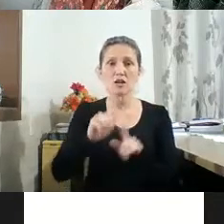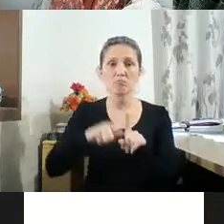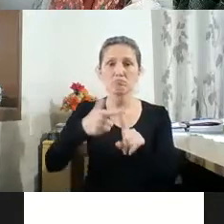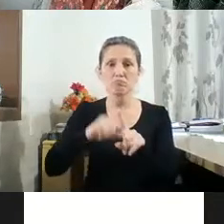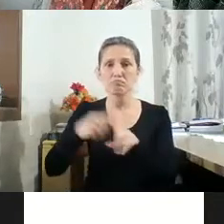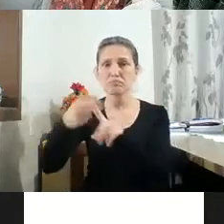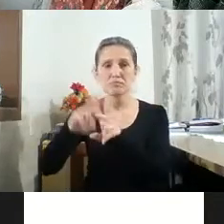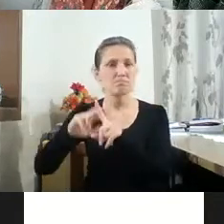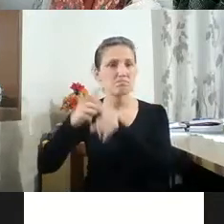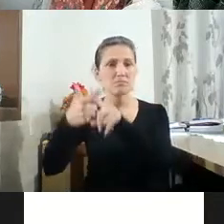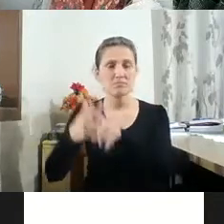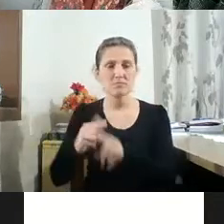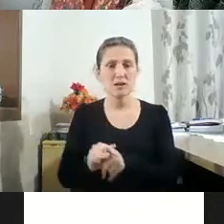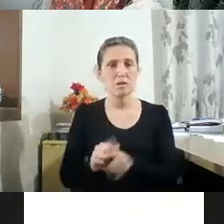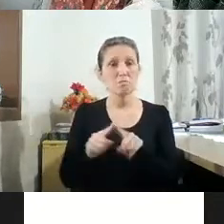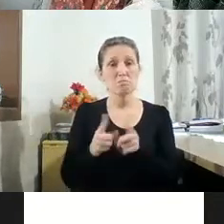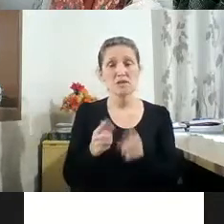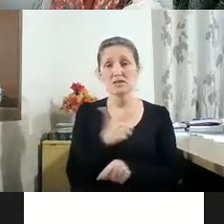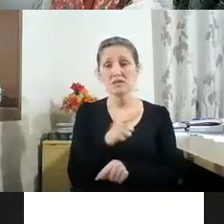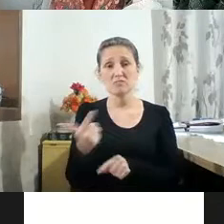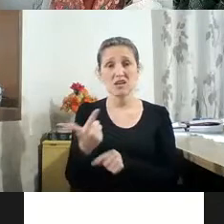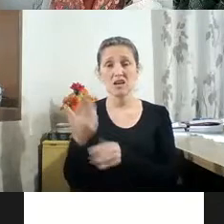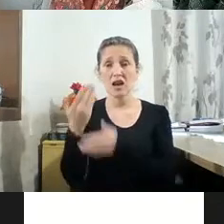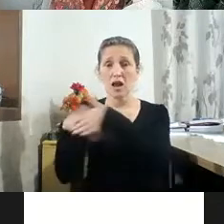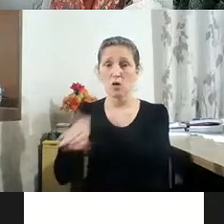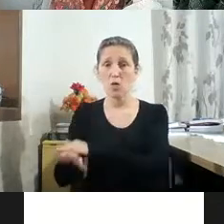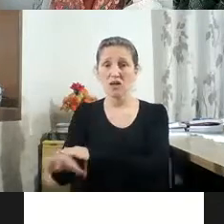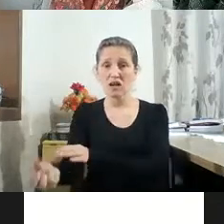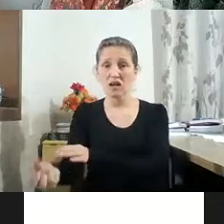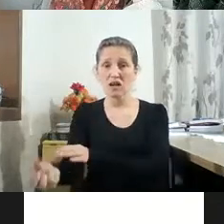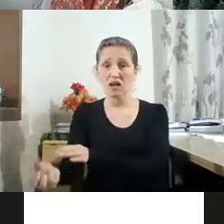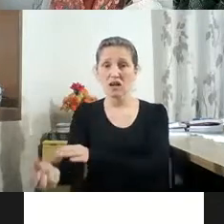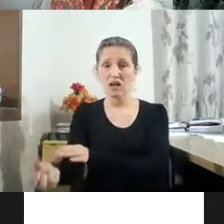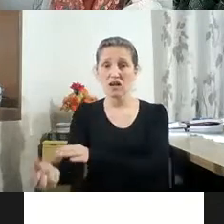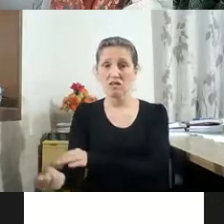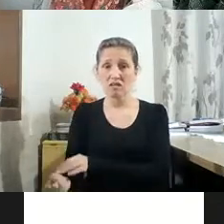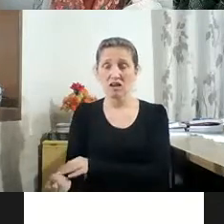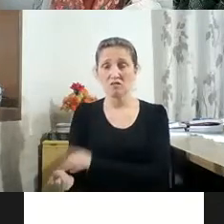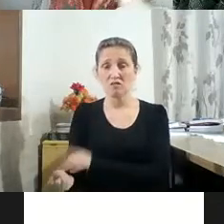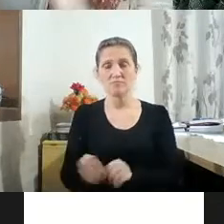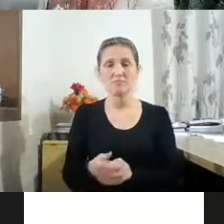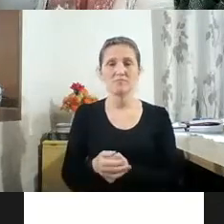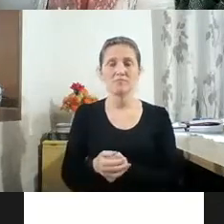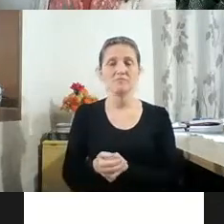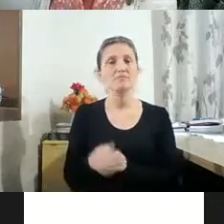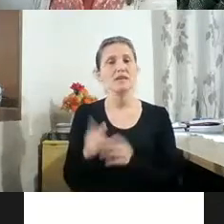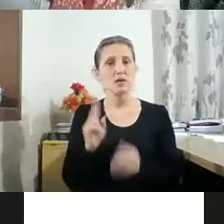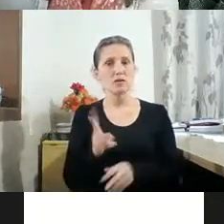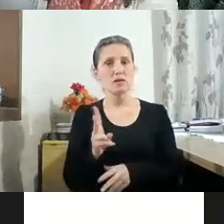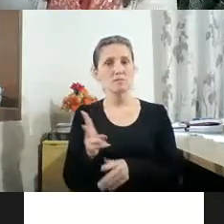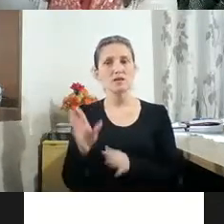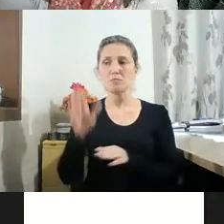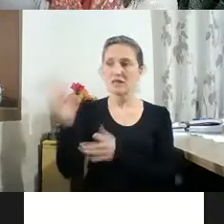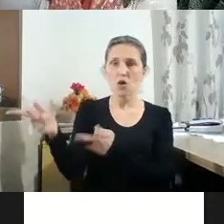ela está em uma gaveta, ela está morta. Então, é sempre esse convite para a interpretação.